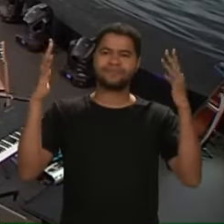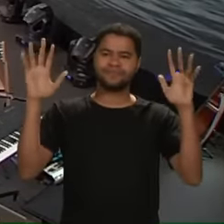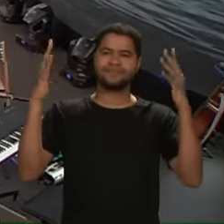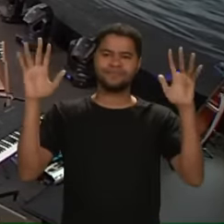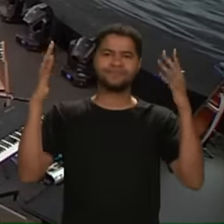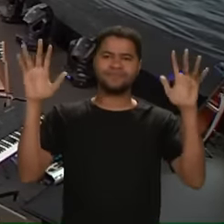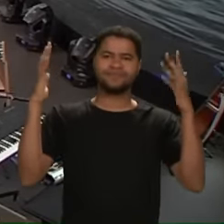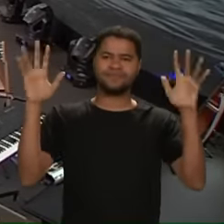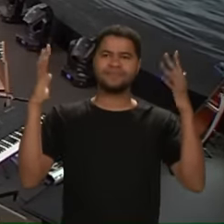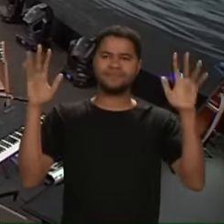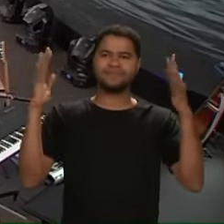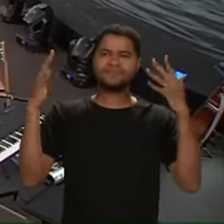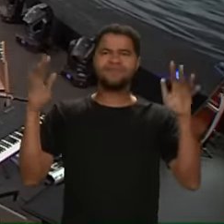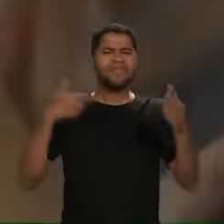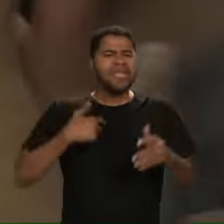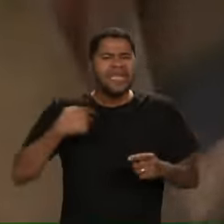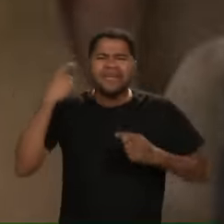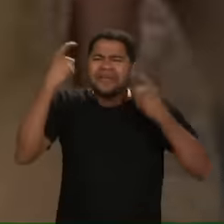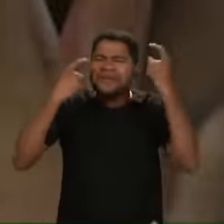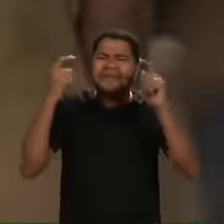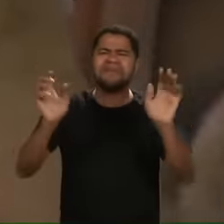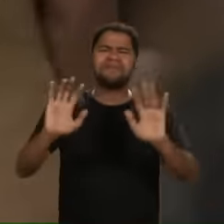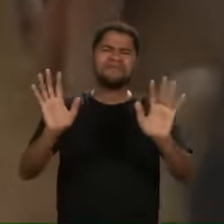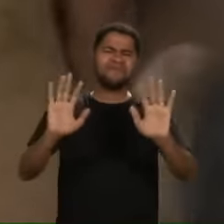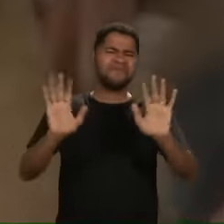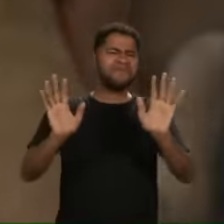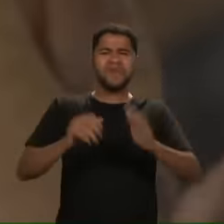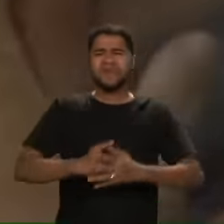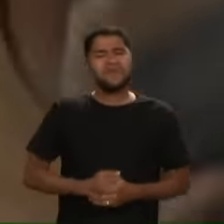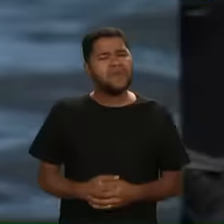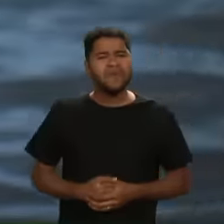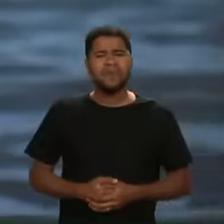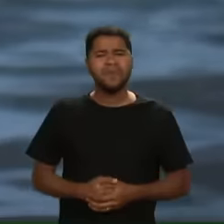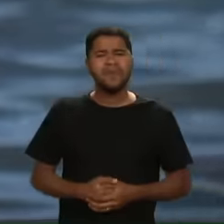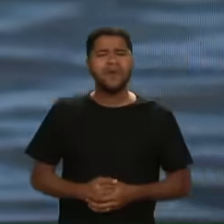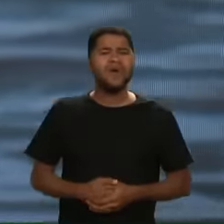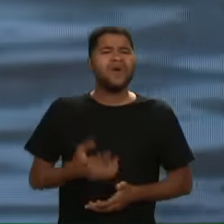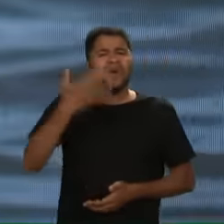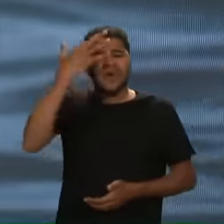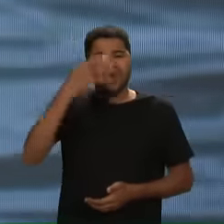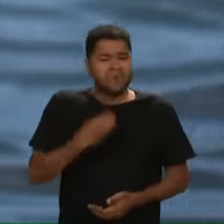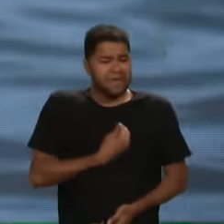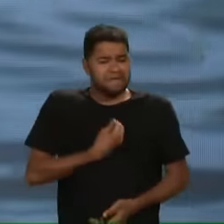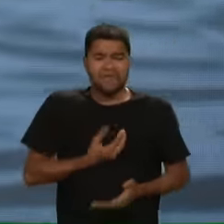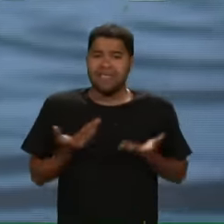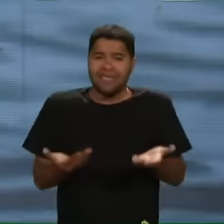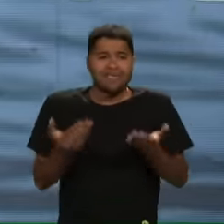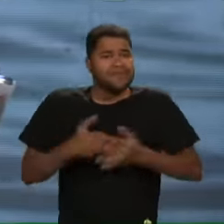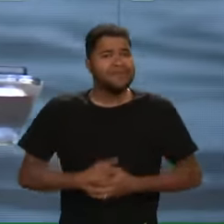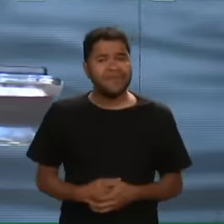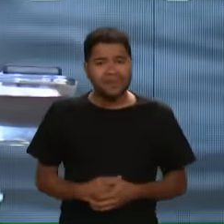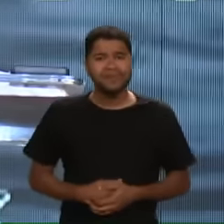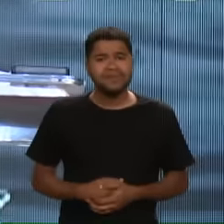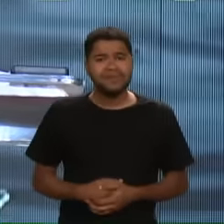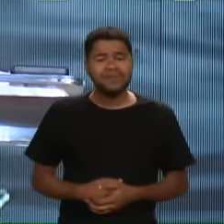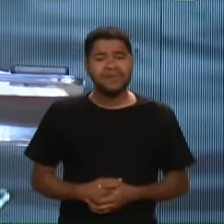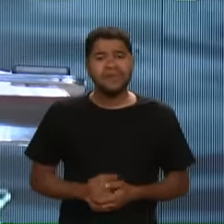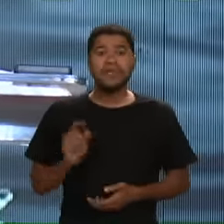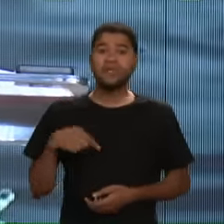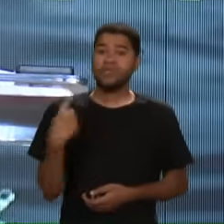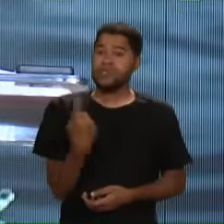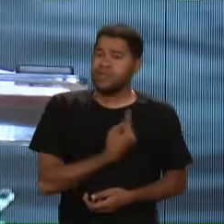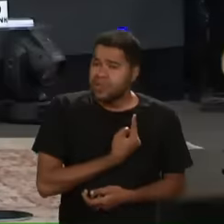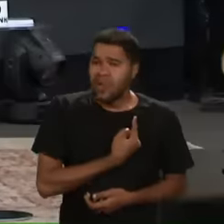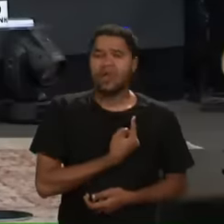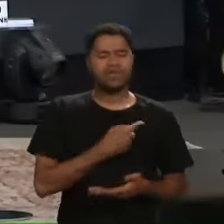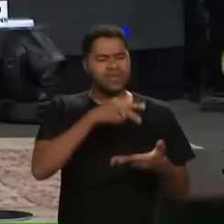Eu não me preocupo com isso Compreende? A vida é assim Mas nós temos que